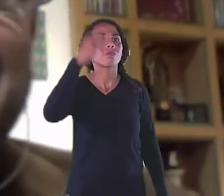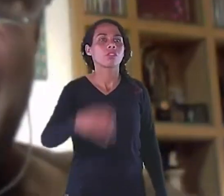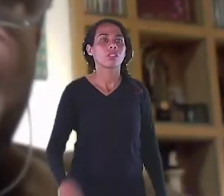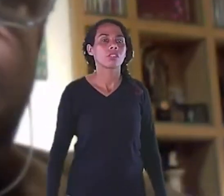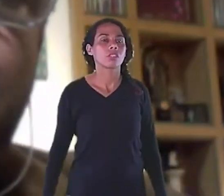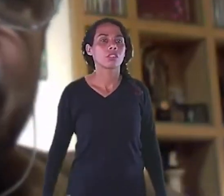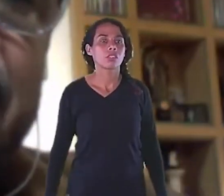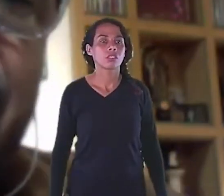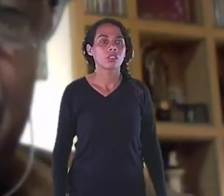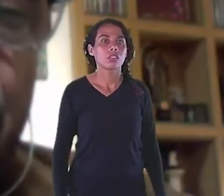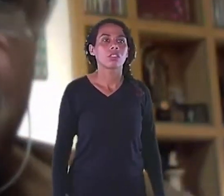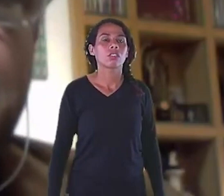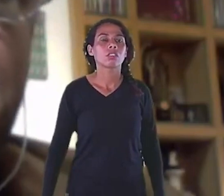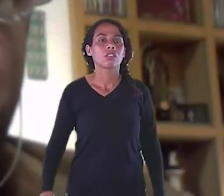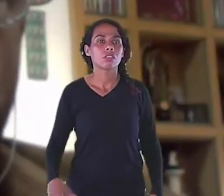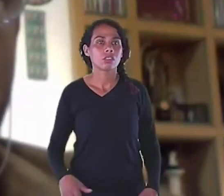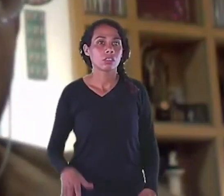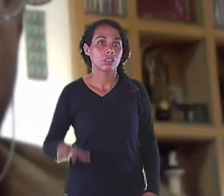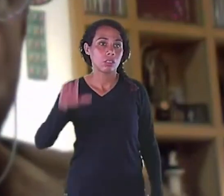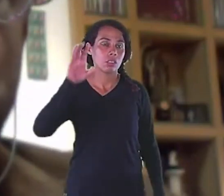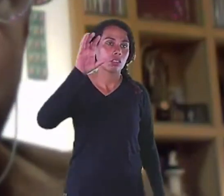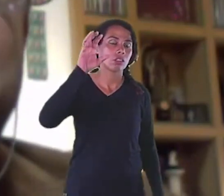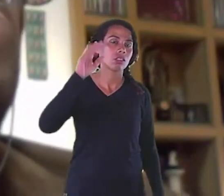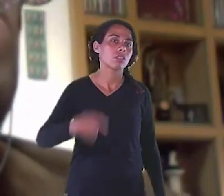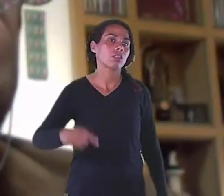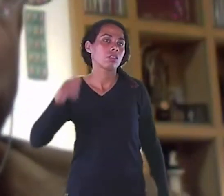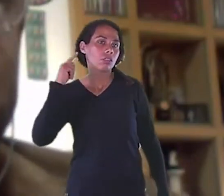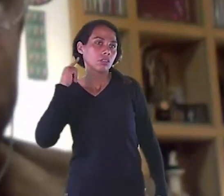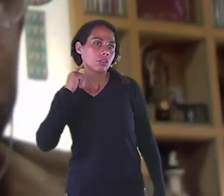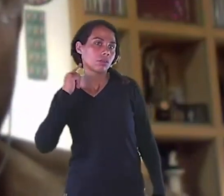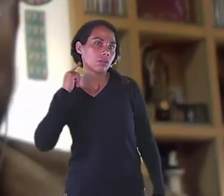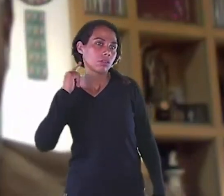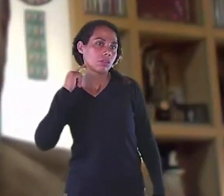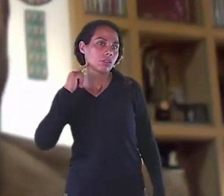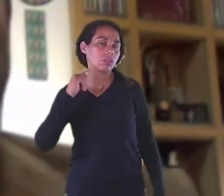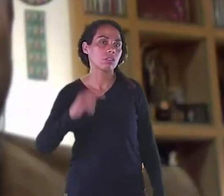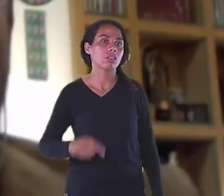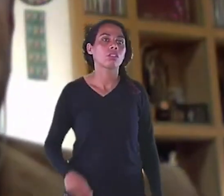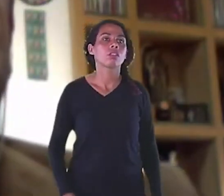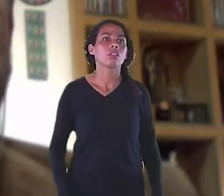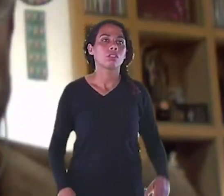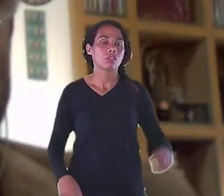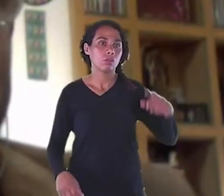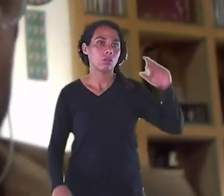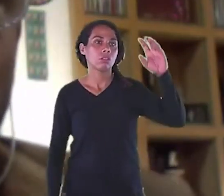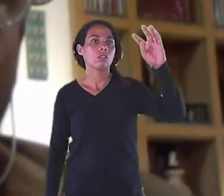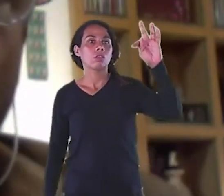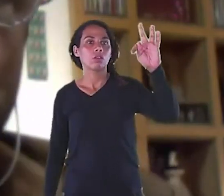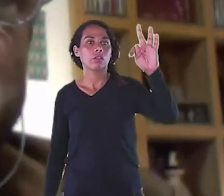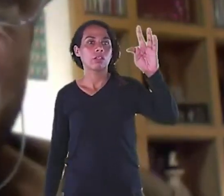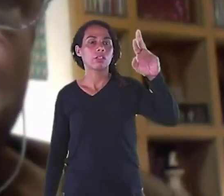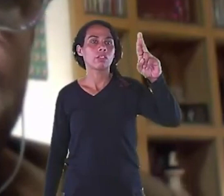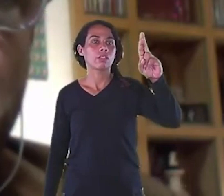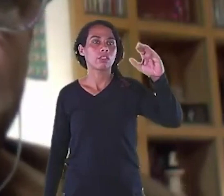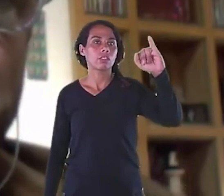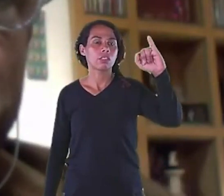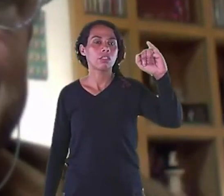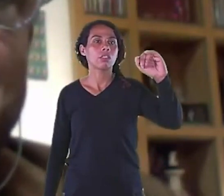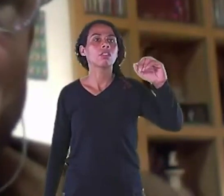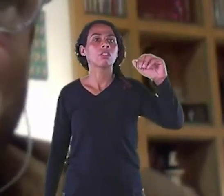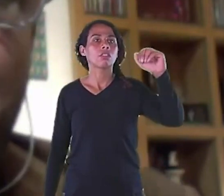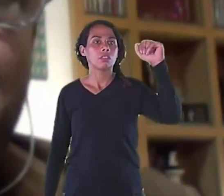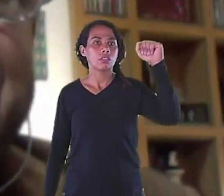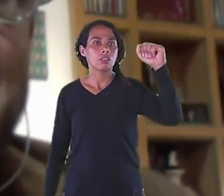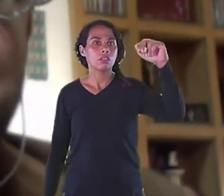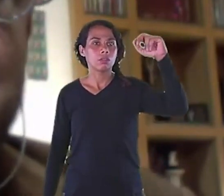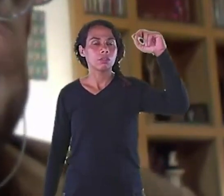Mineiro Até a porta de entrada Do Valdequichon Que é a Diamantina Ou seja Ela permeia Ela perpassa Todo o estado De Minas